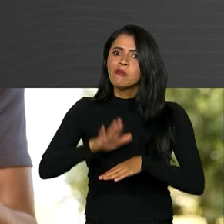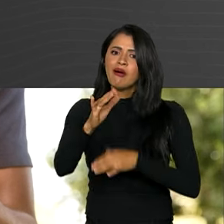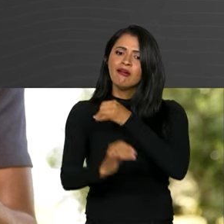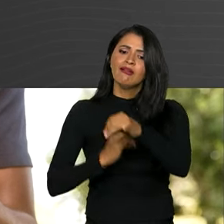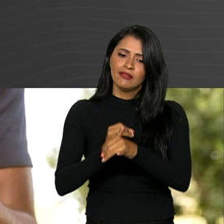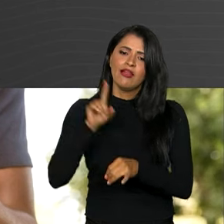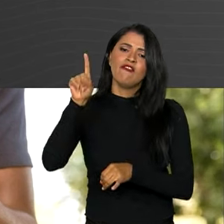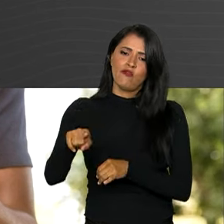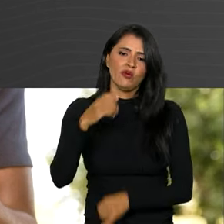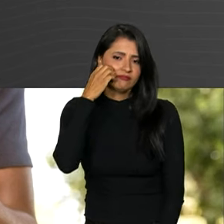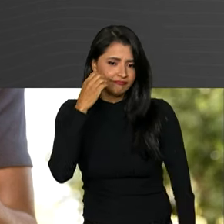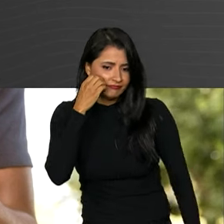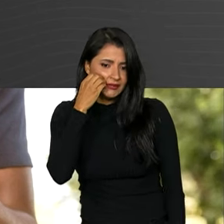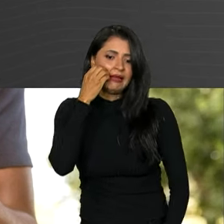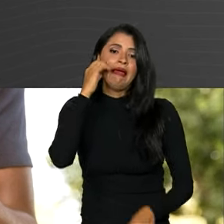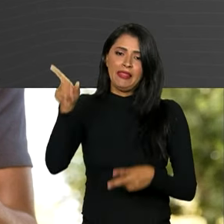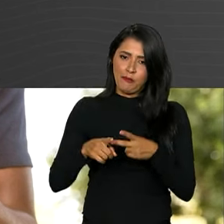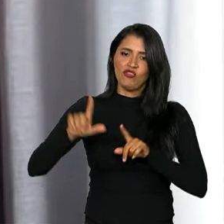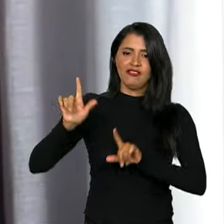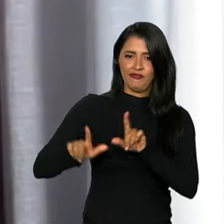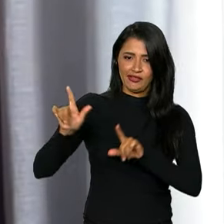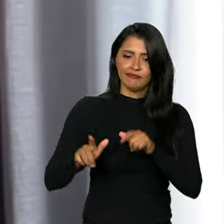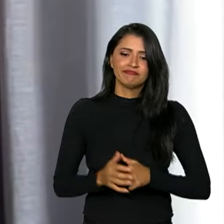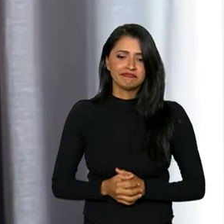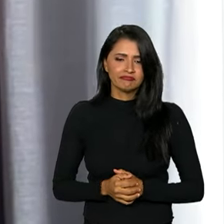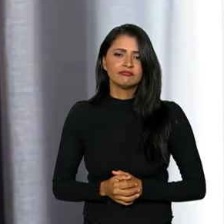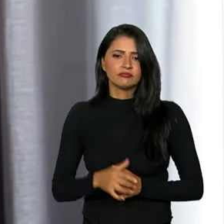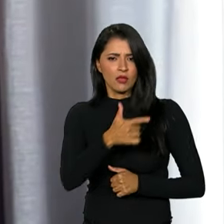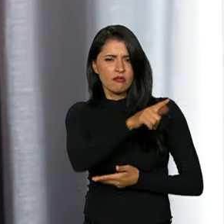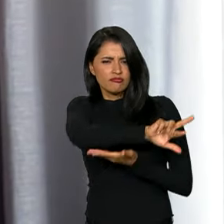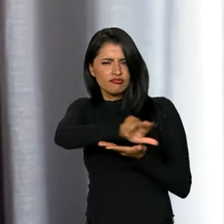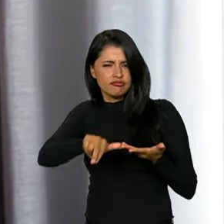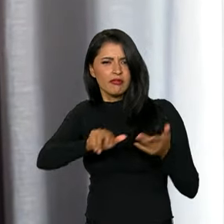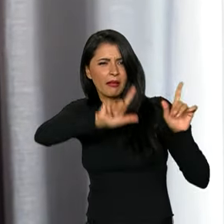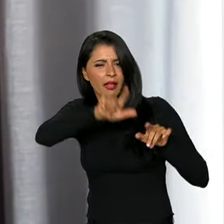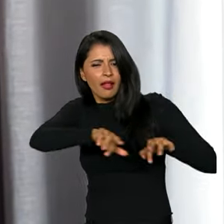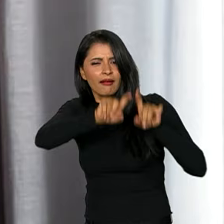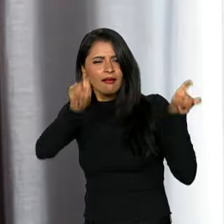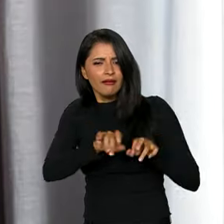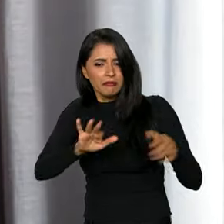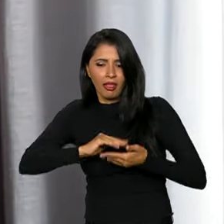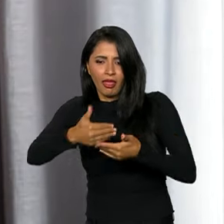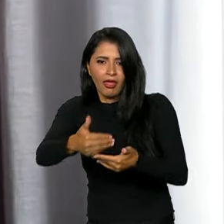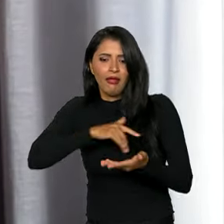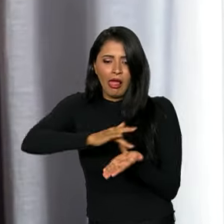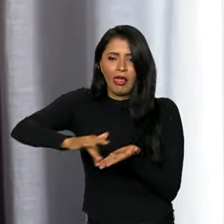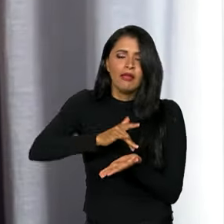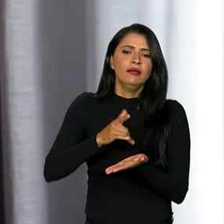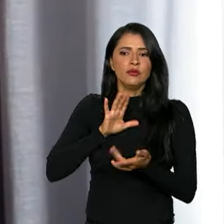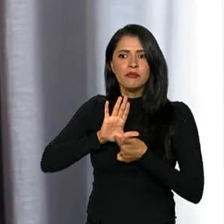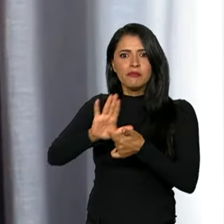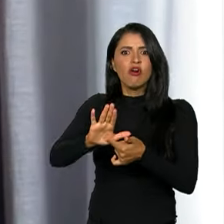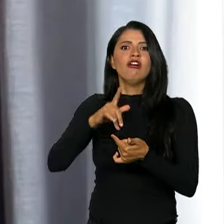internet foi o celular, seguido da televisão. Entre os outros equipamentos, observa-se que o aumento expressivo da